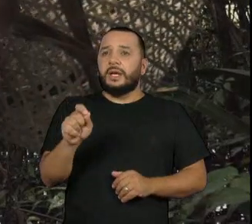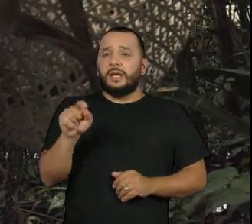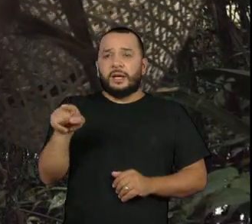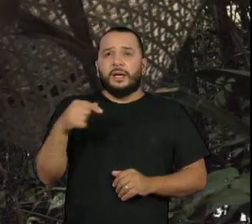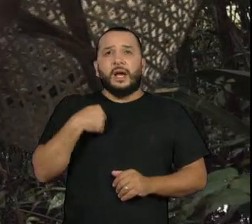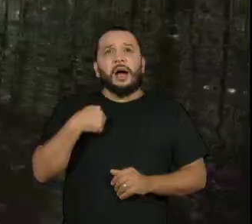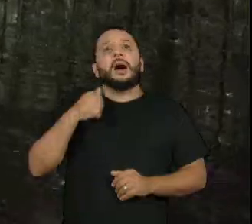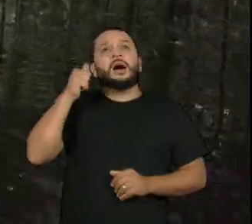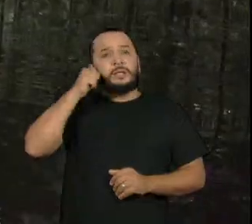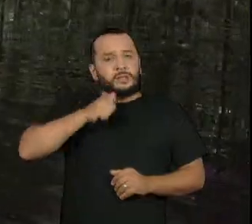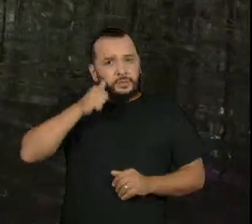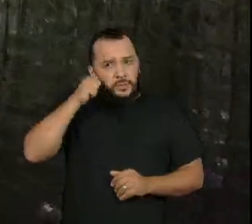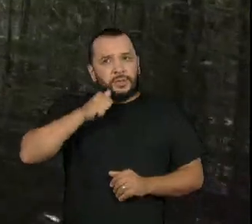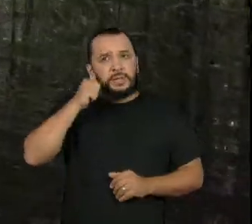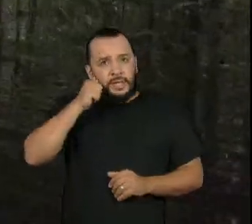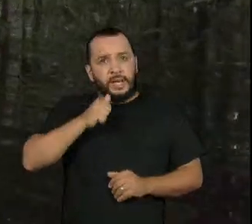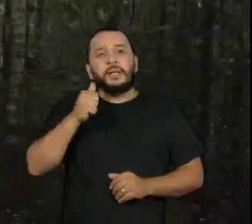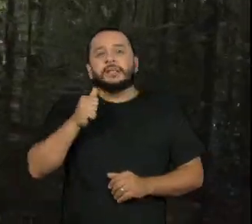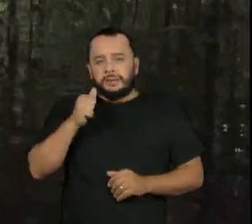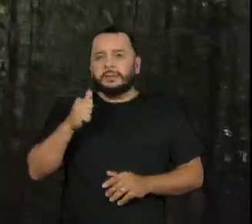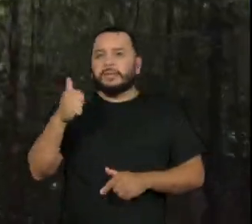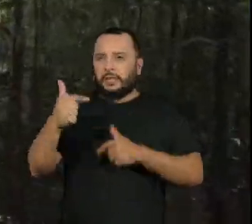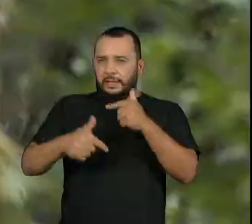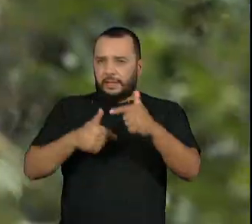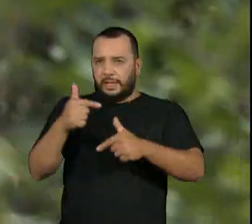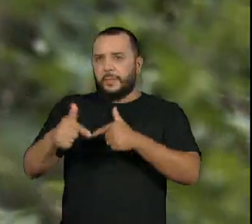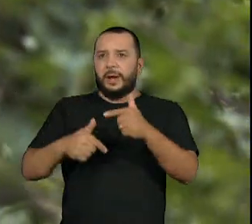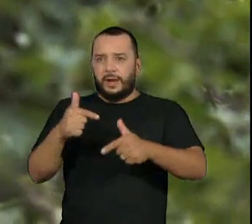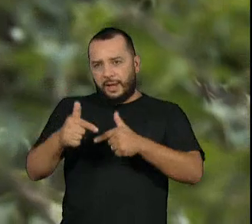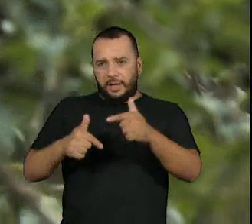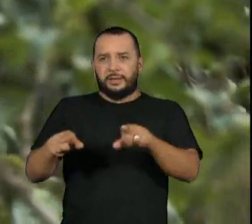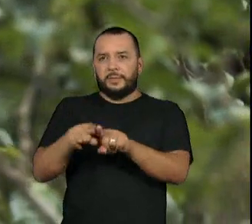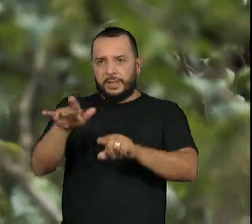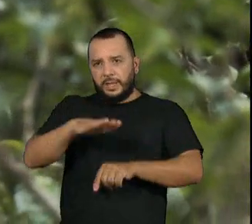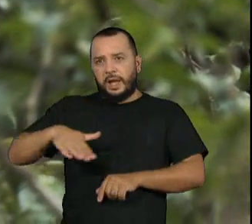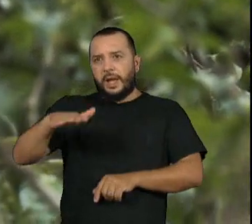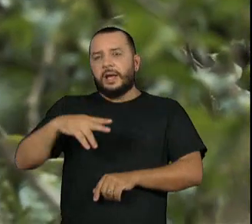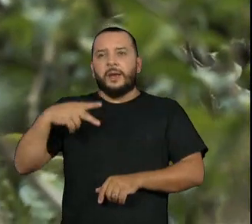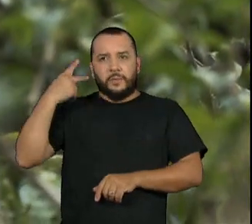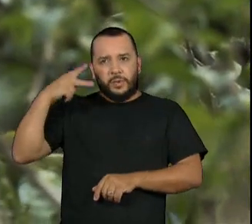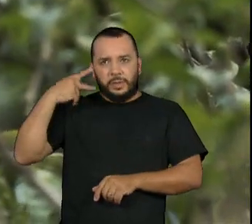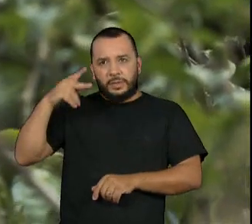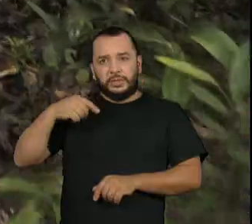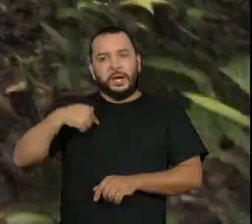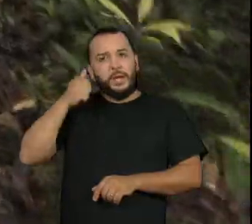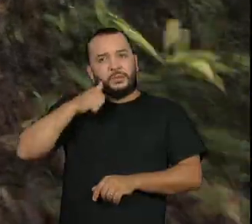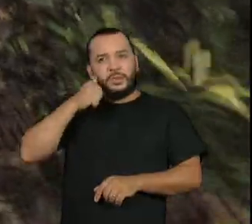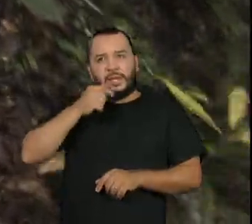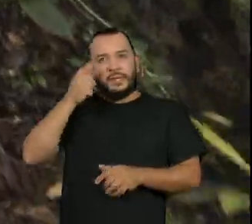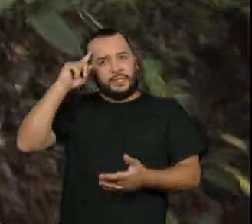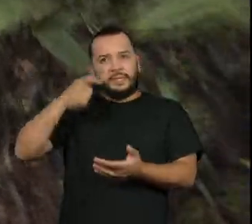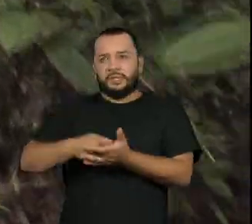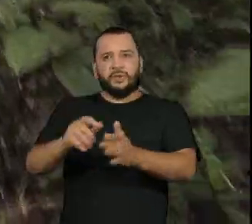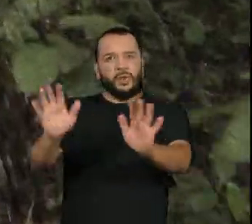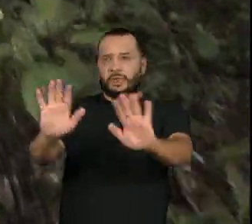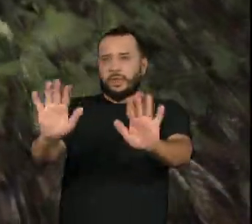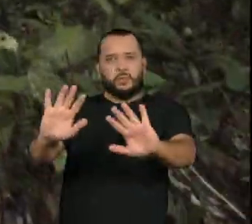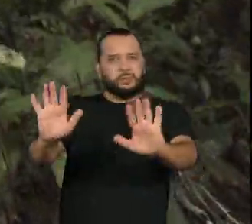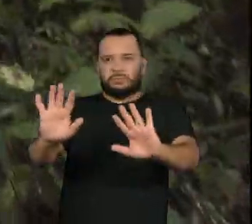vão ter a linha de frente na política. E as mulheres decidiram, não, nós só queremos